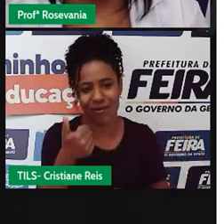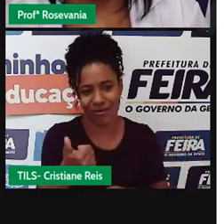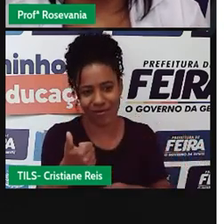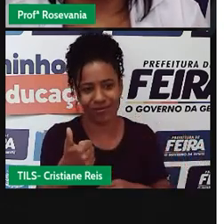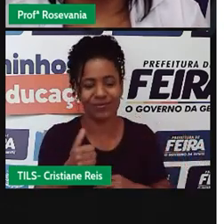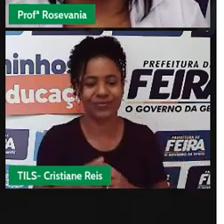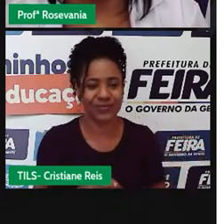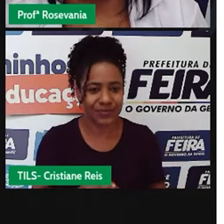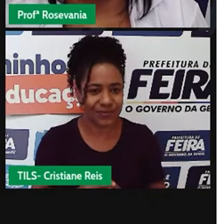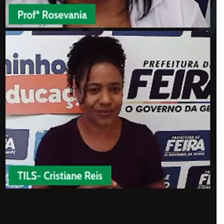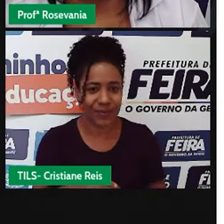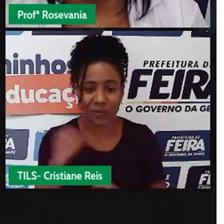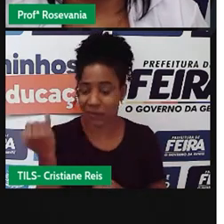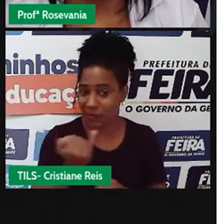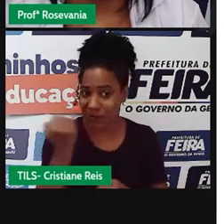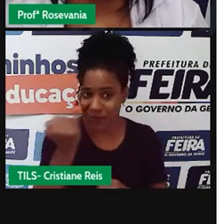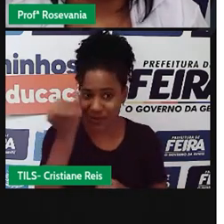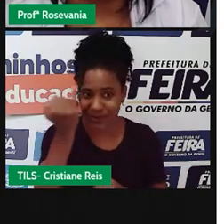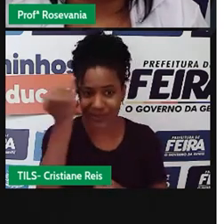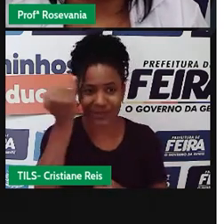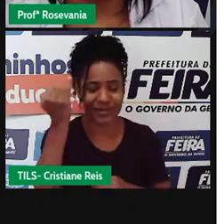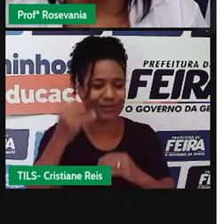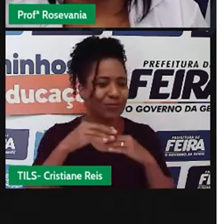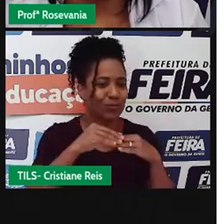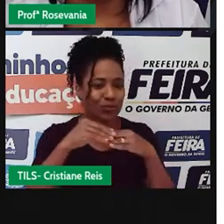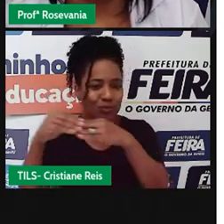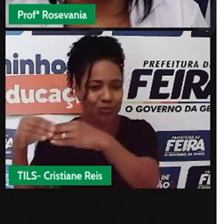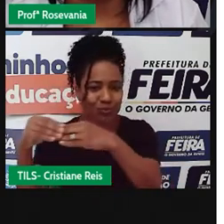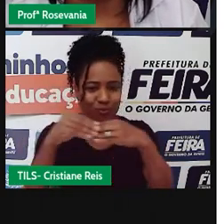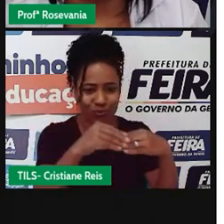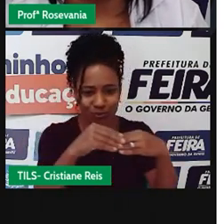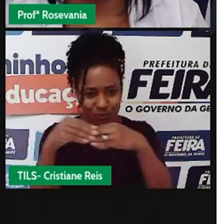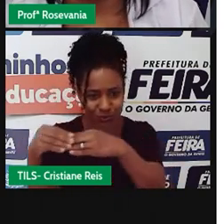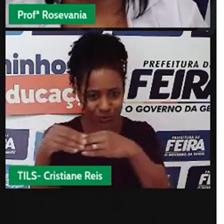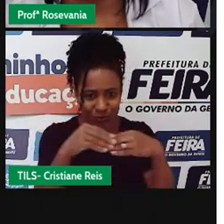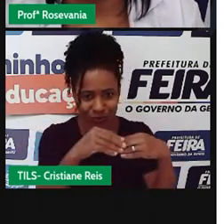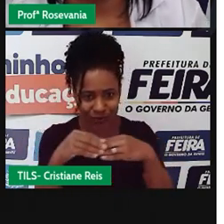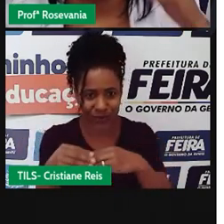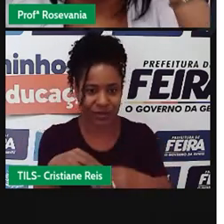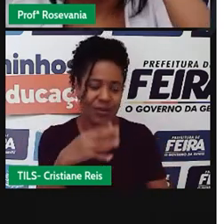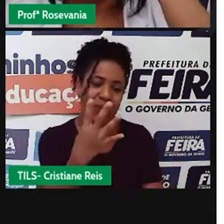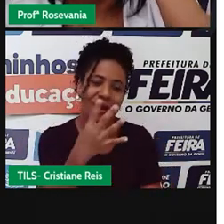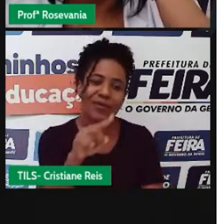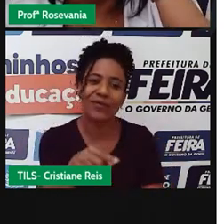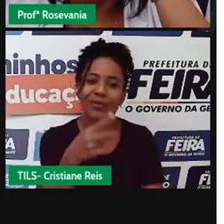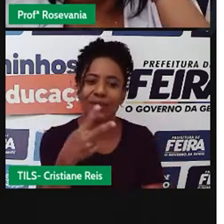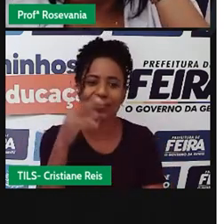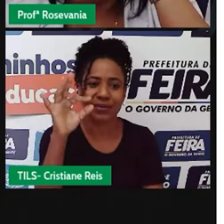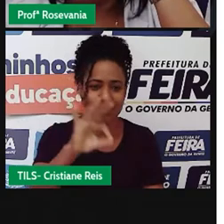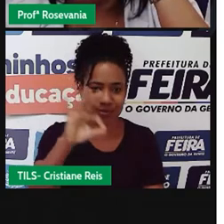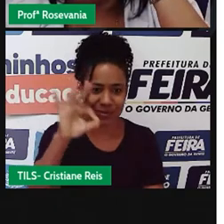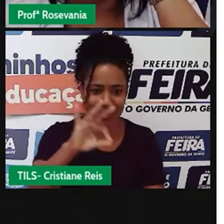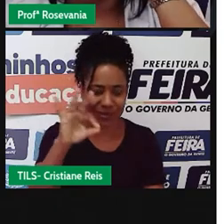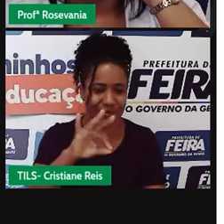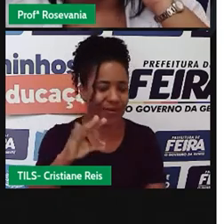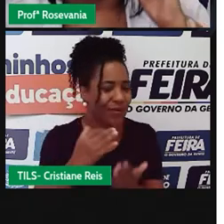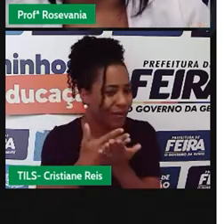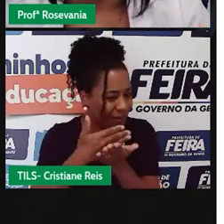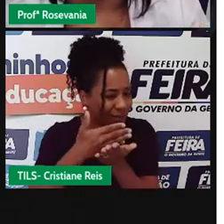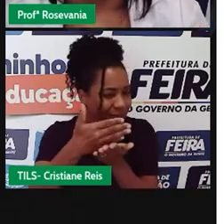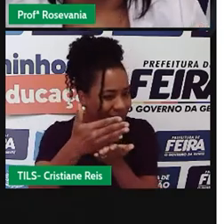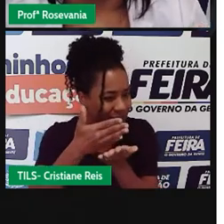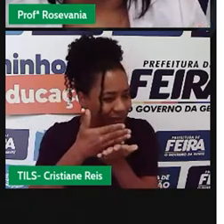é uma importante forma de transporte, a gente ainda, né, não tem muito, só 4,2, a gente ainda tá engatinhando nisso,